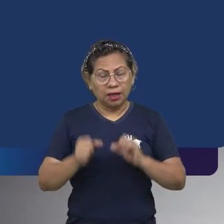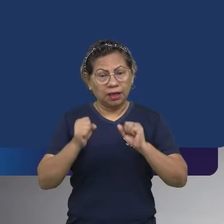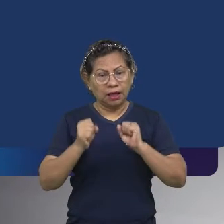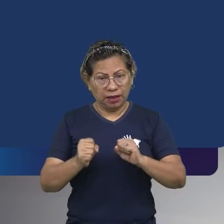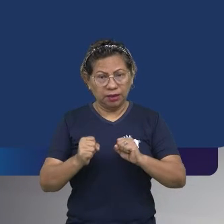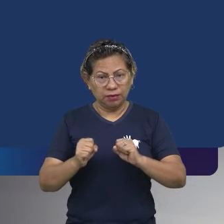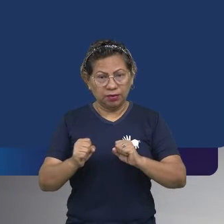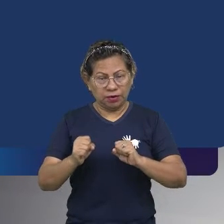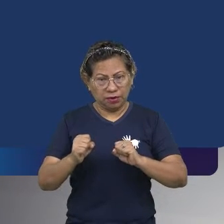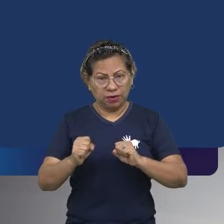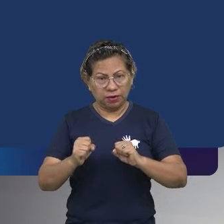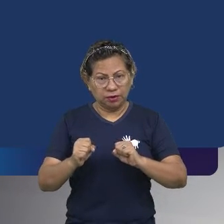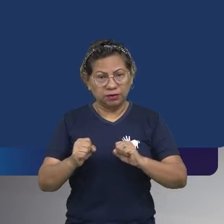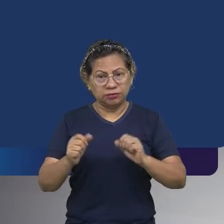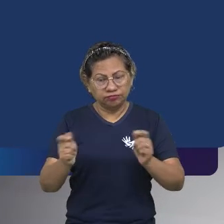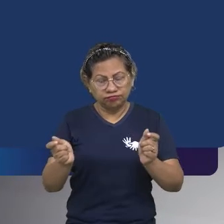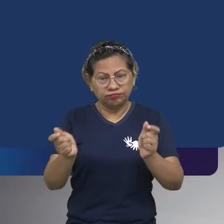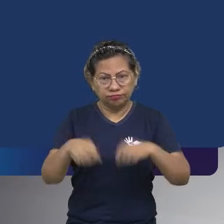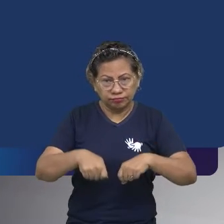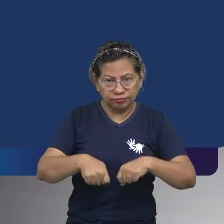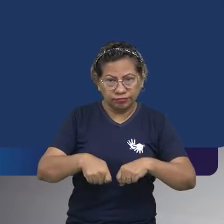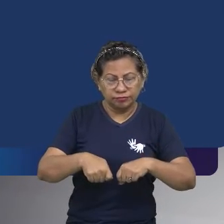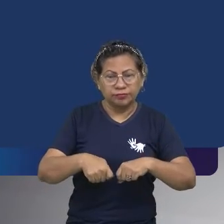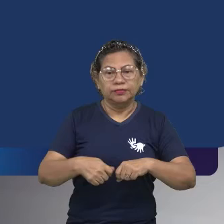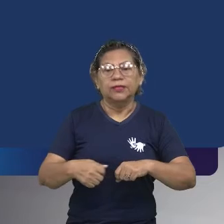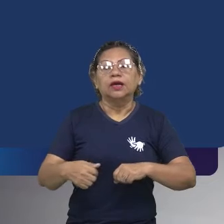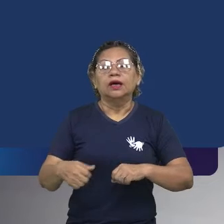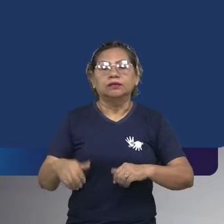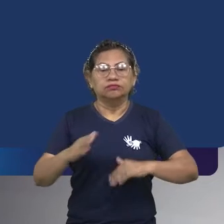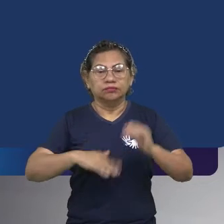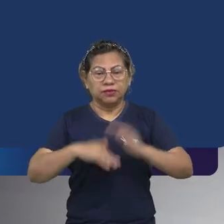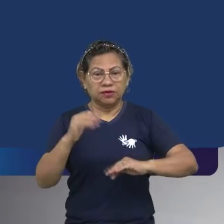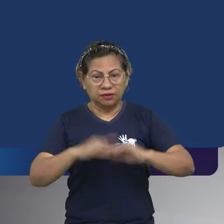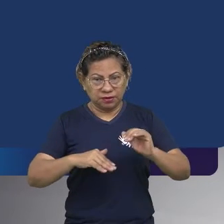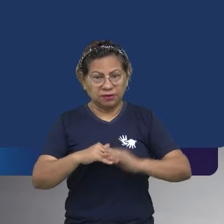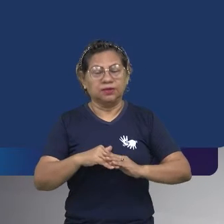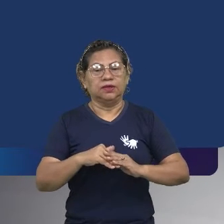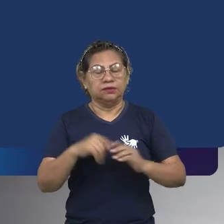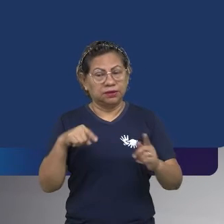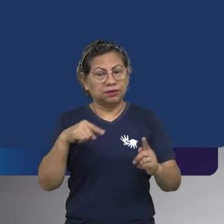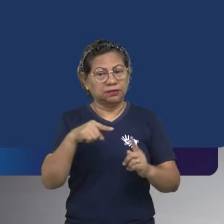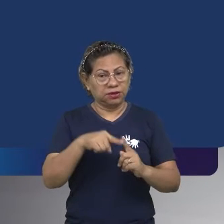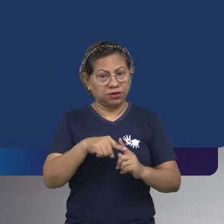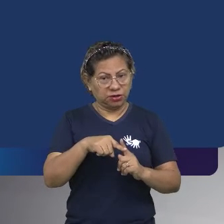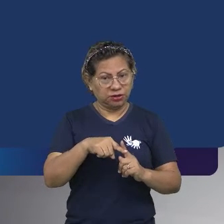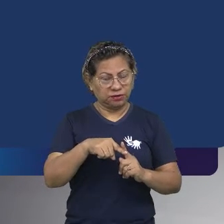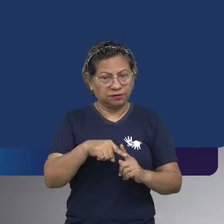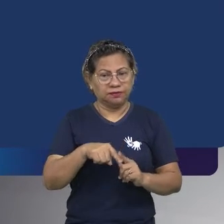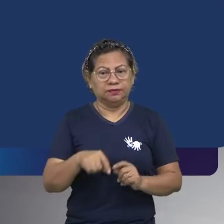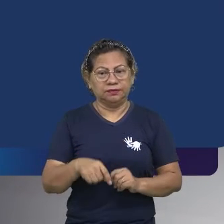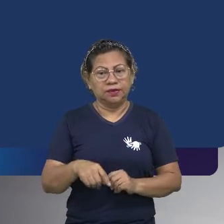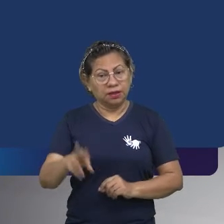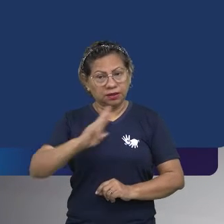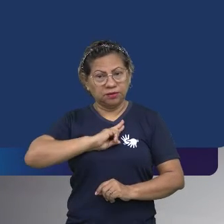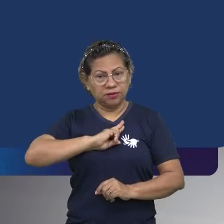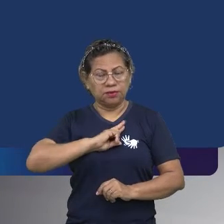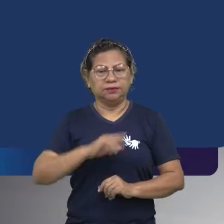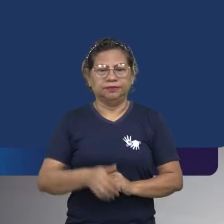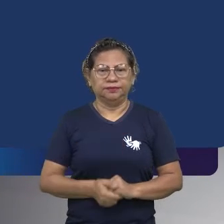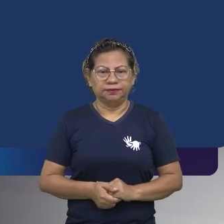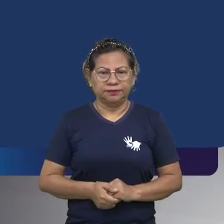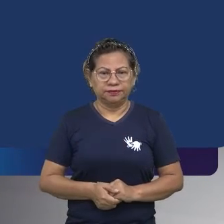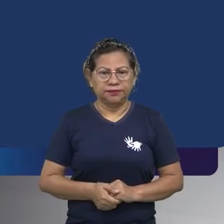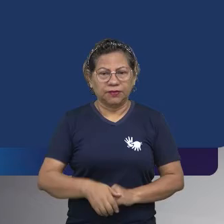os seus objetivos profissionais? Será que você acredita nisso? Coloque aí, tá? Que o